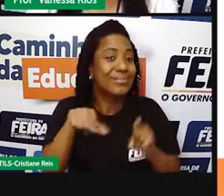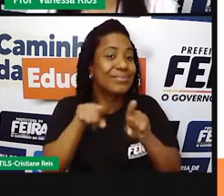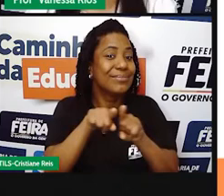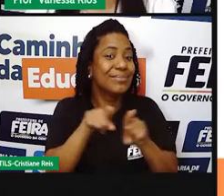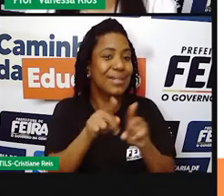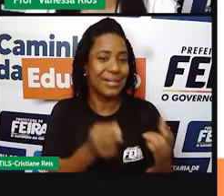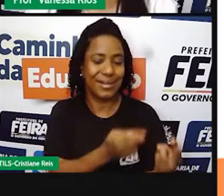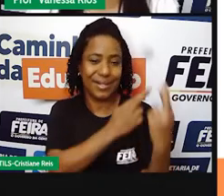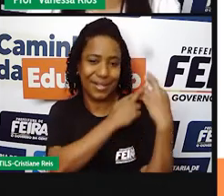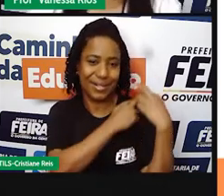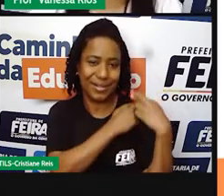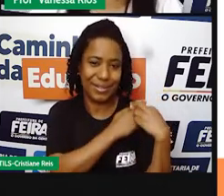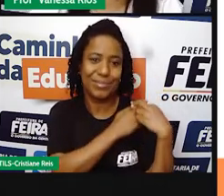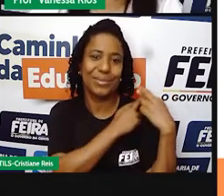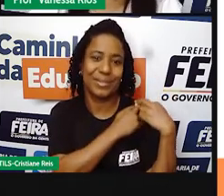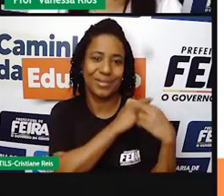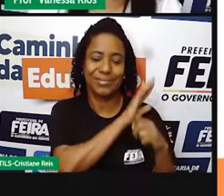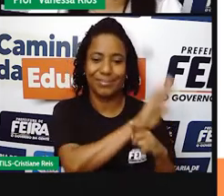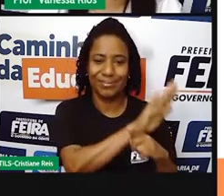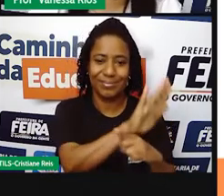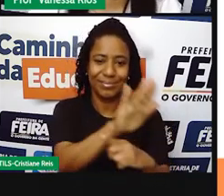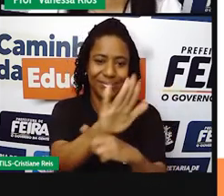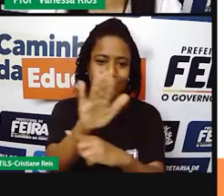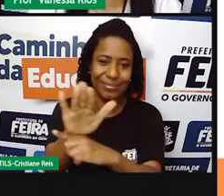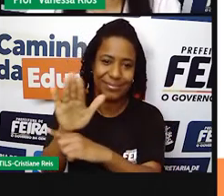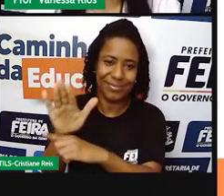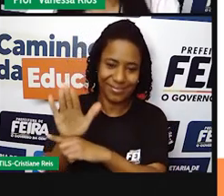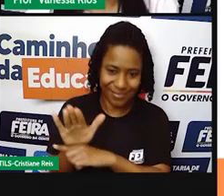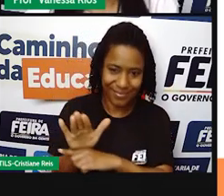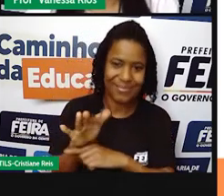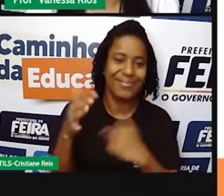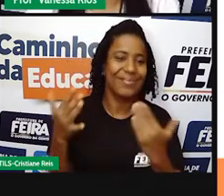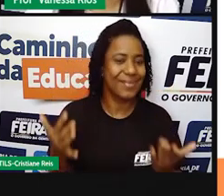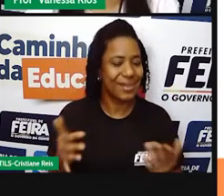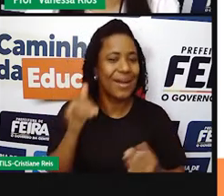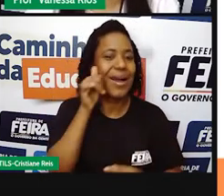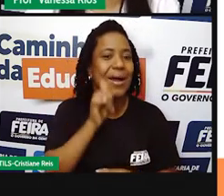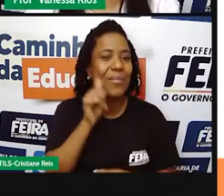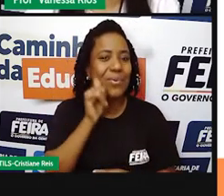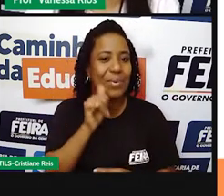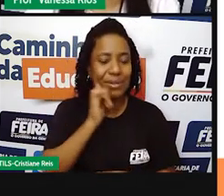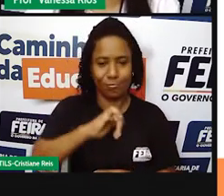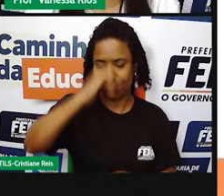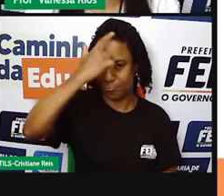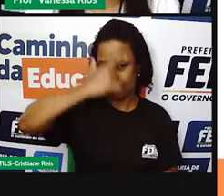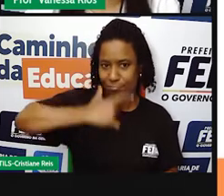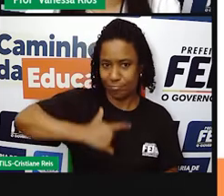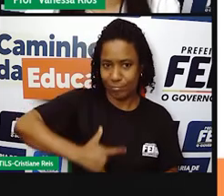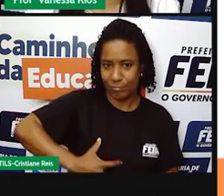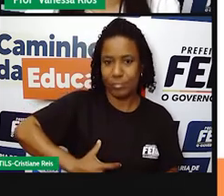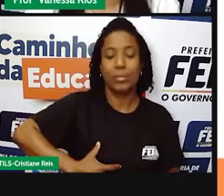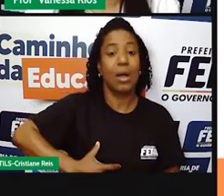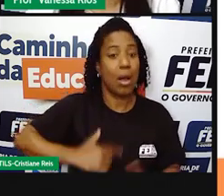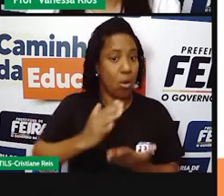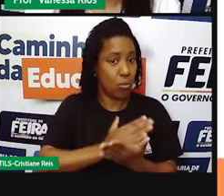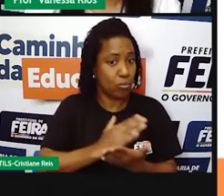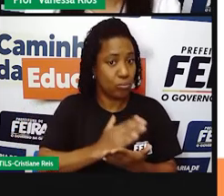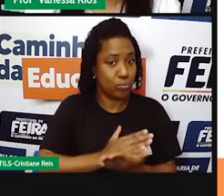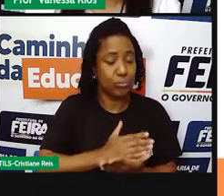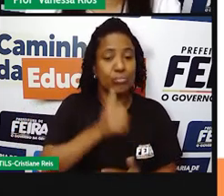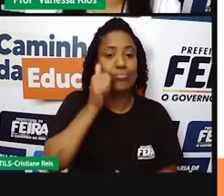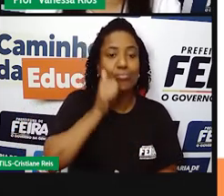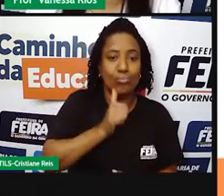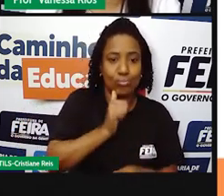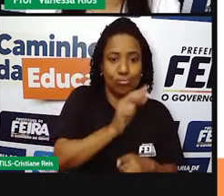passam a ser associadas à figura da mulher, também na figura aí do pai, né? Na figura do homem.